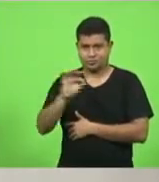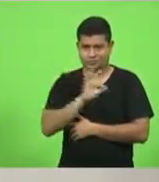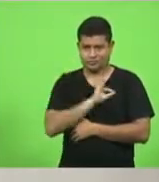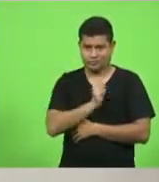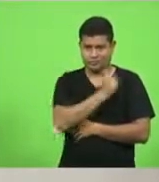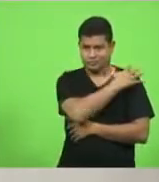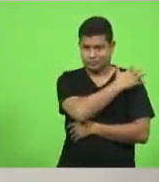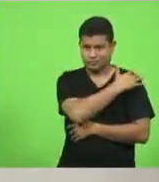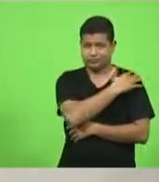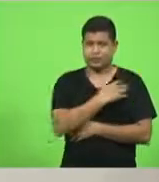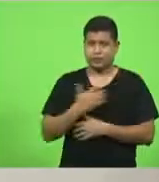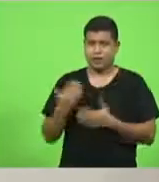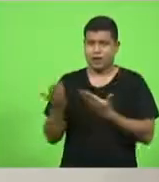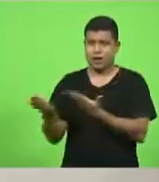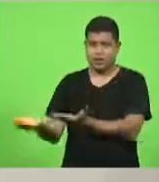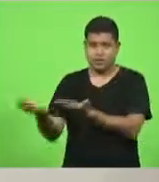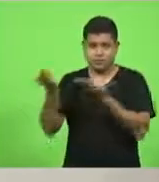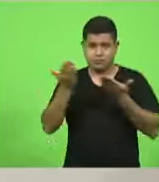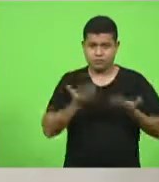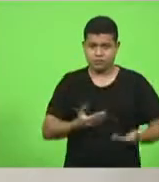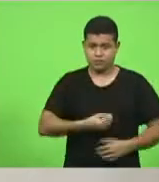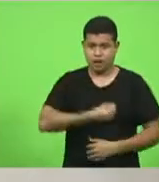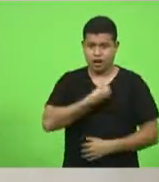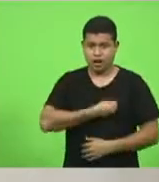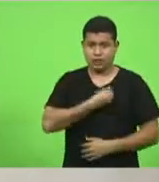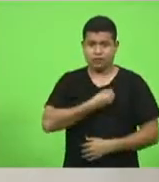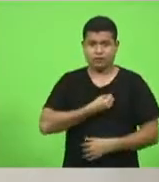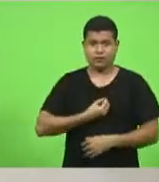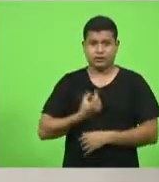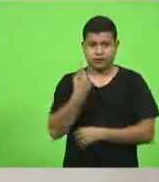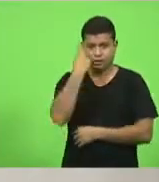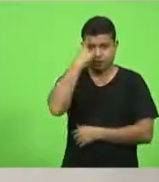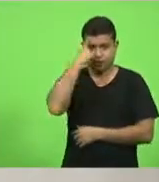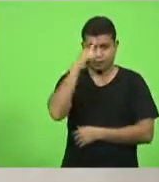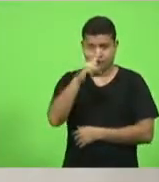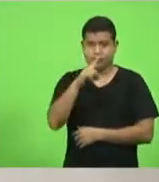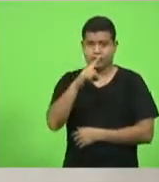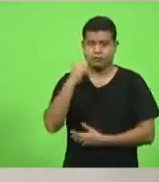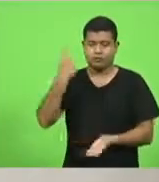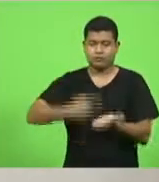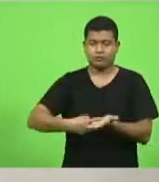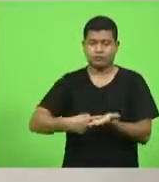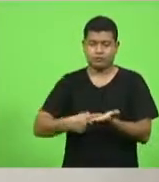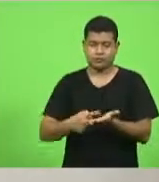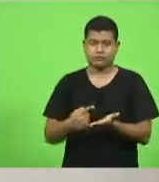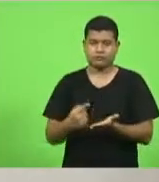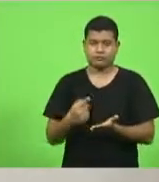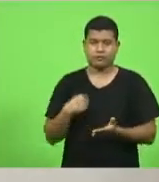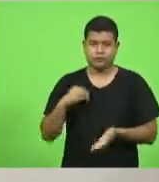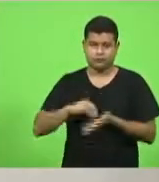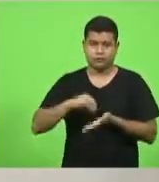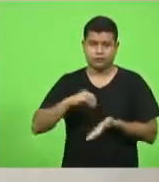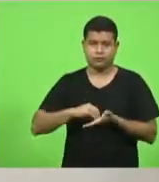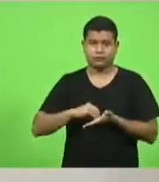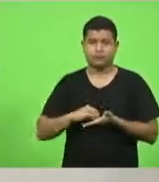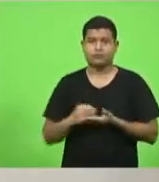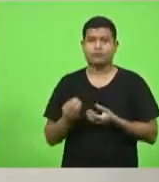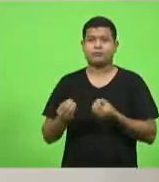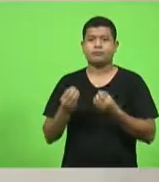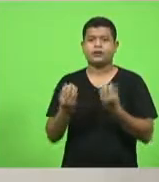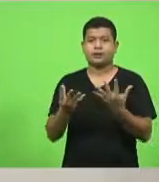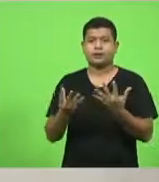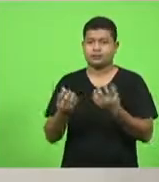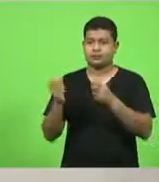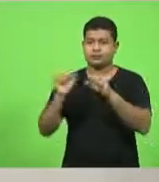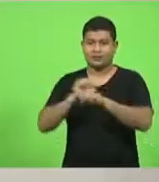comparecer nesta casa, a data a ser estabelecida, para prestar esclarecimento sobre os